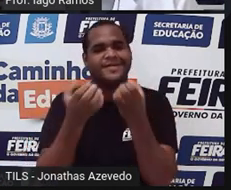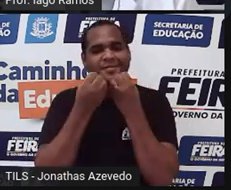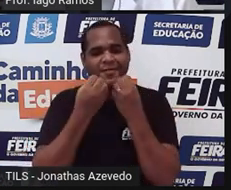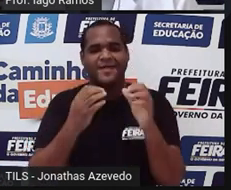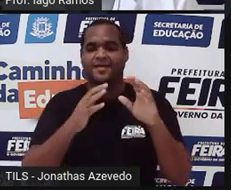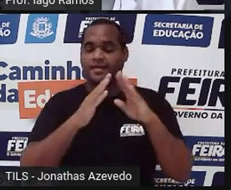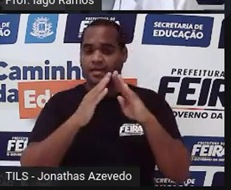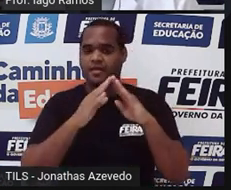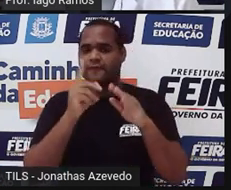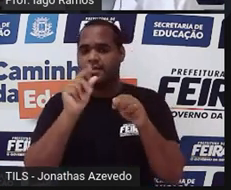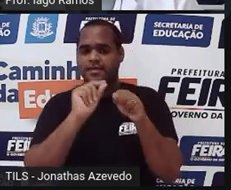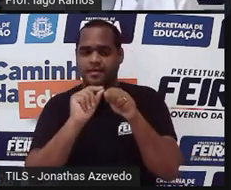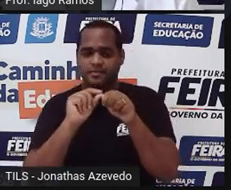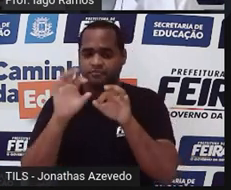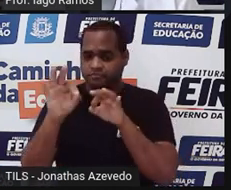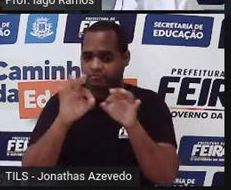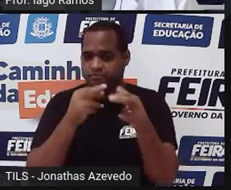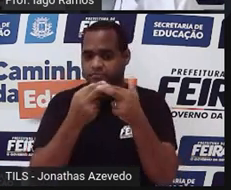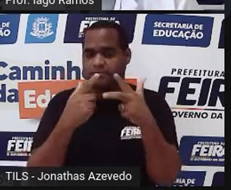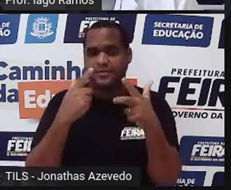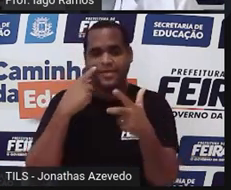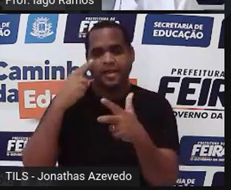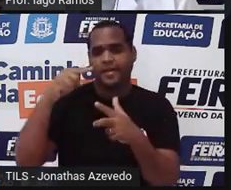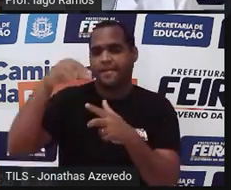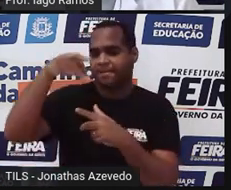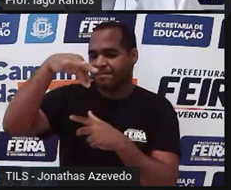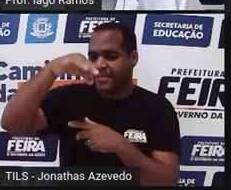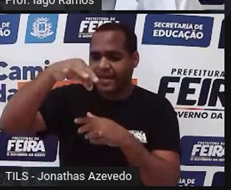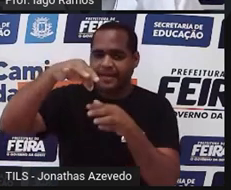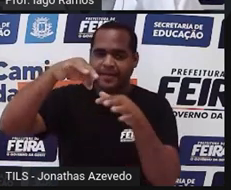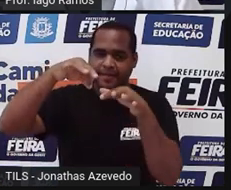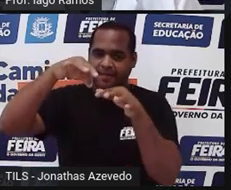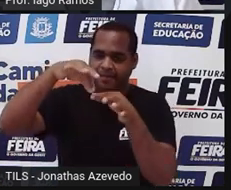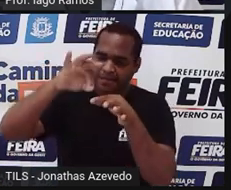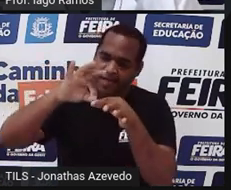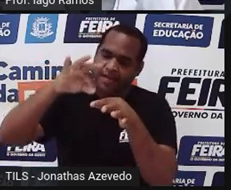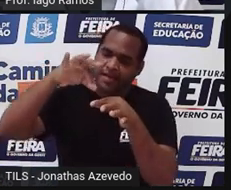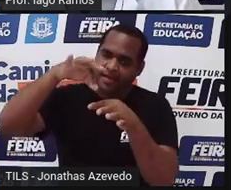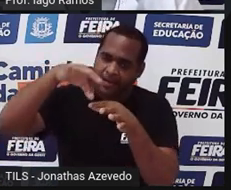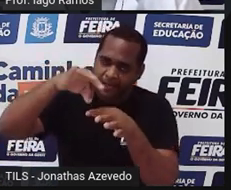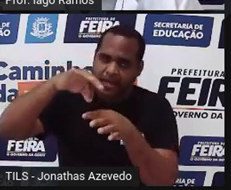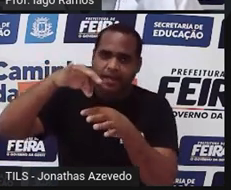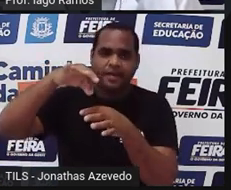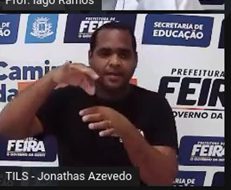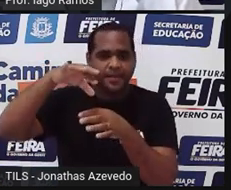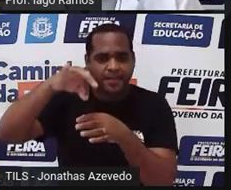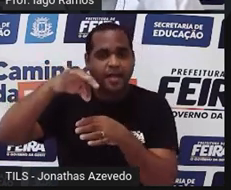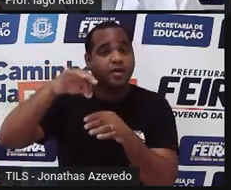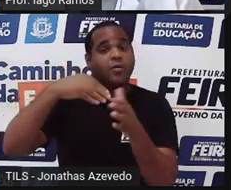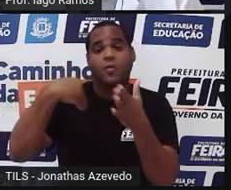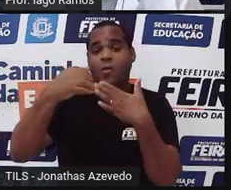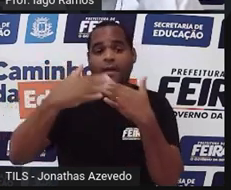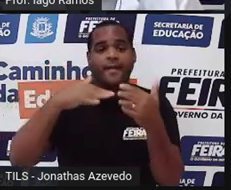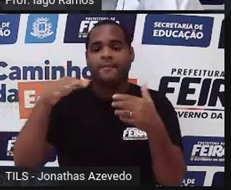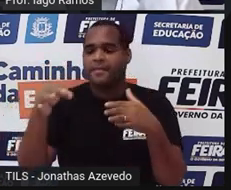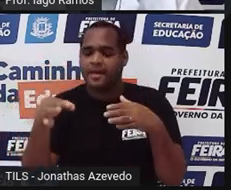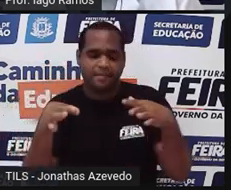você fizer pressão em qualquer ponto desse triângulo, qualquer ponto, qualquer